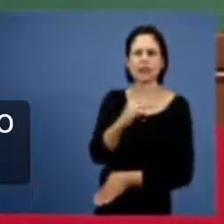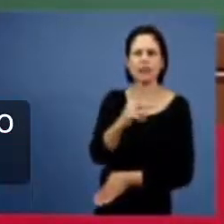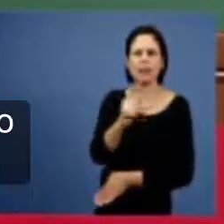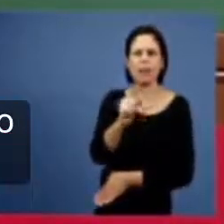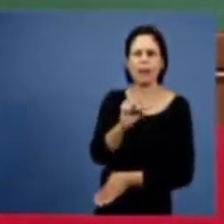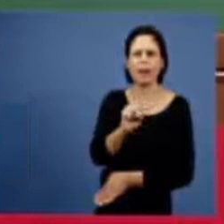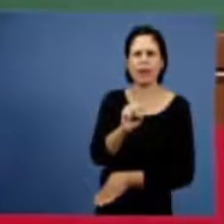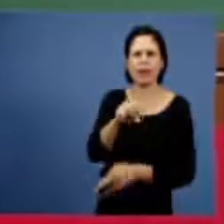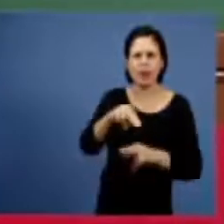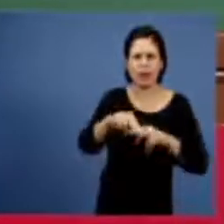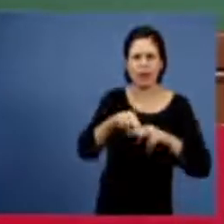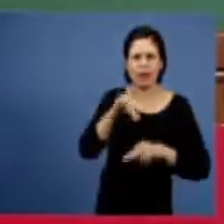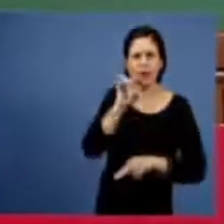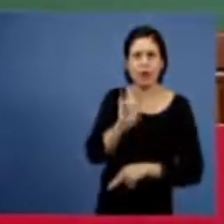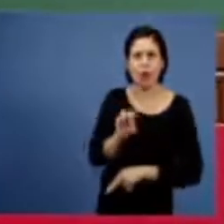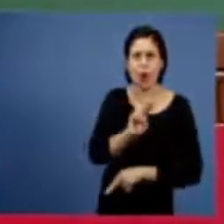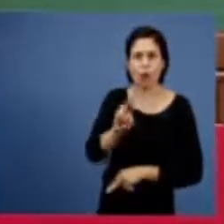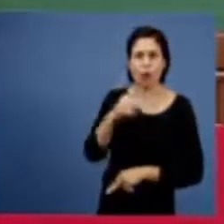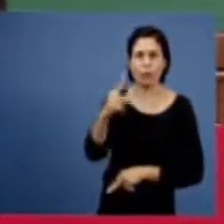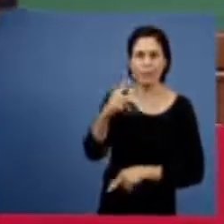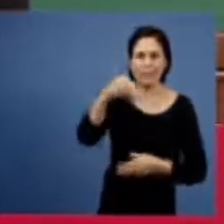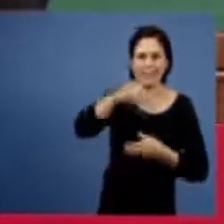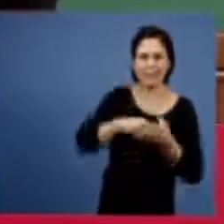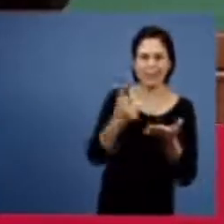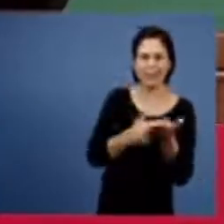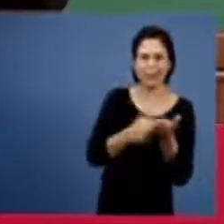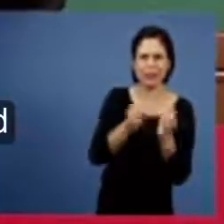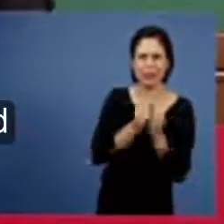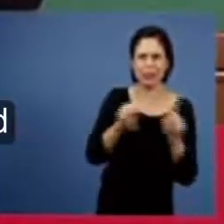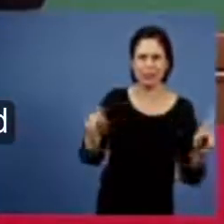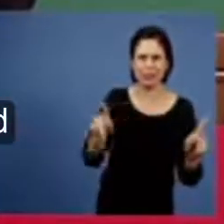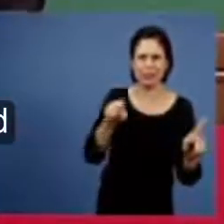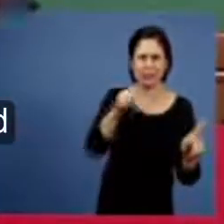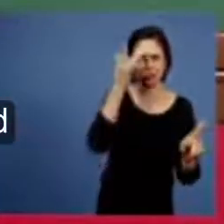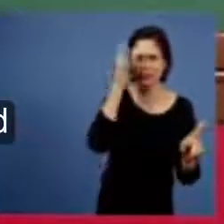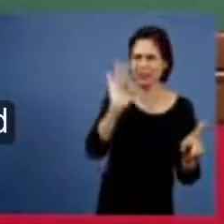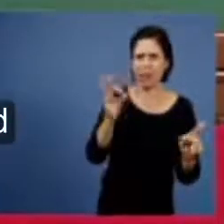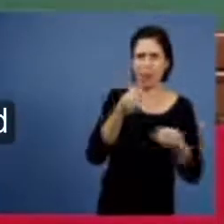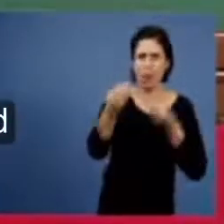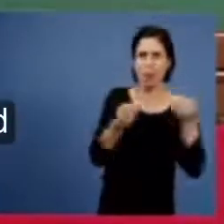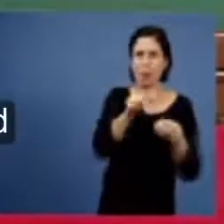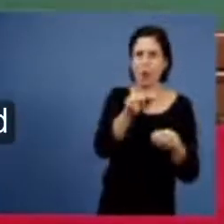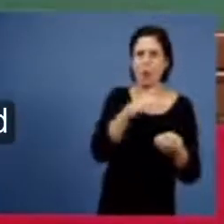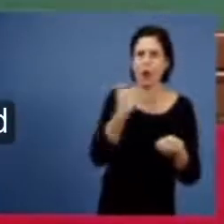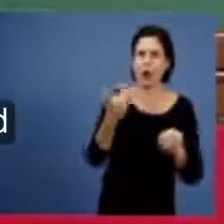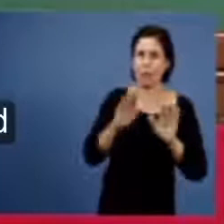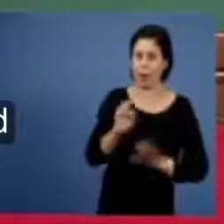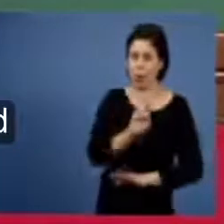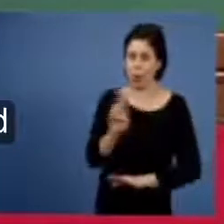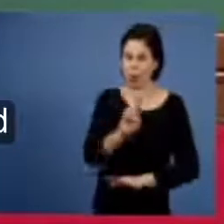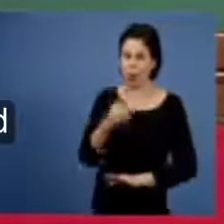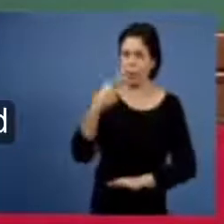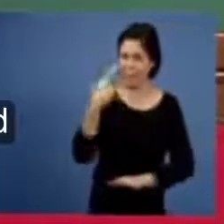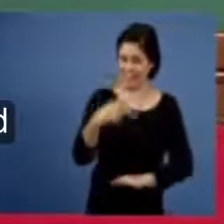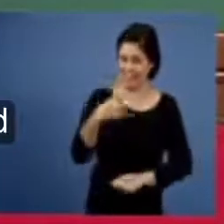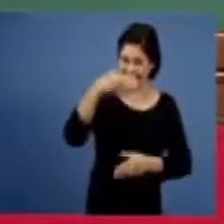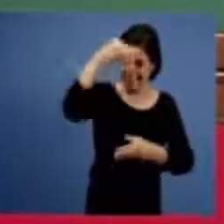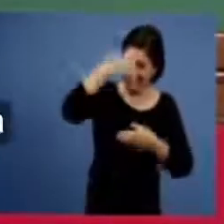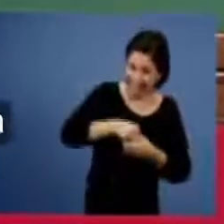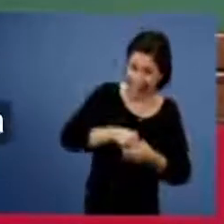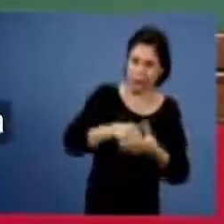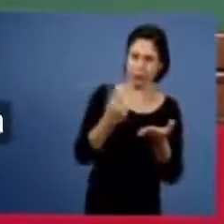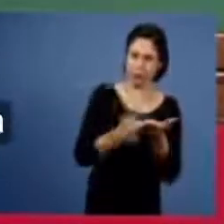de Apocalipse você não sabe quem foi Antipas onde é que ele viveu onde é que ele morreu ninguém sabe mas o nome dele ficou